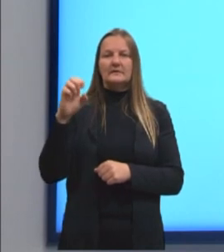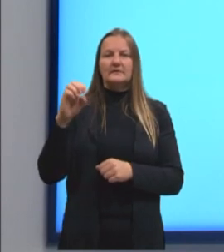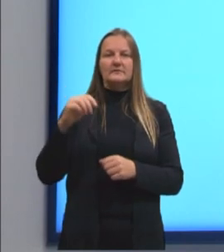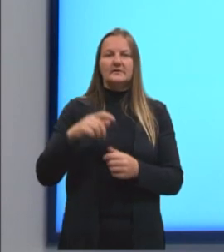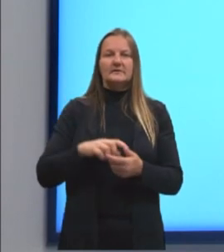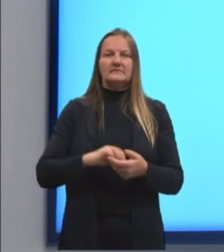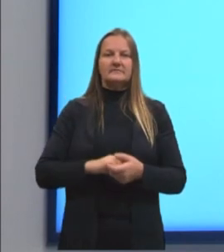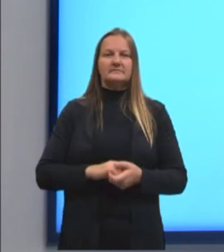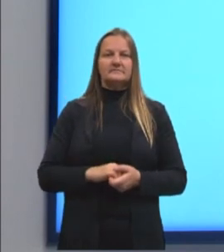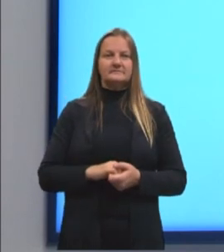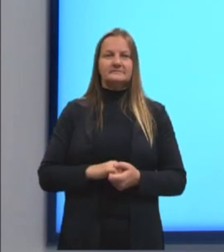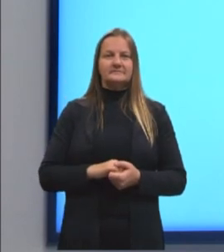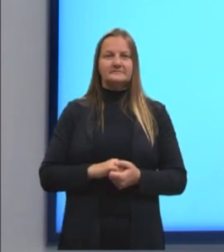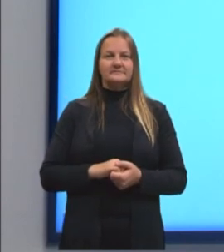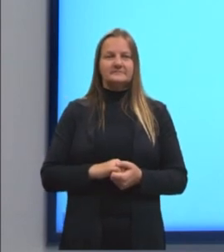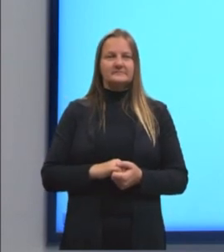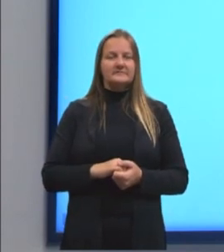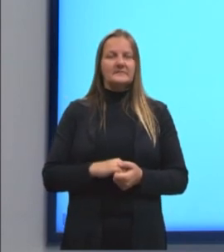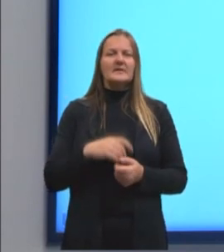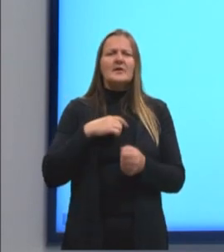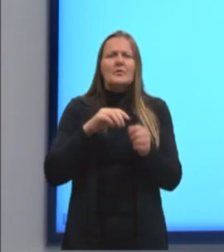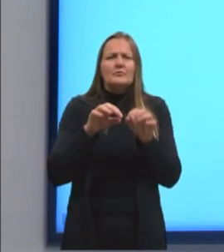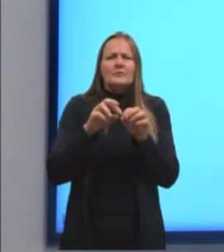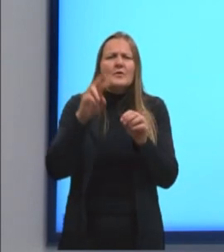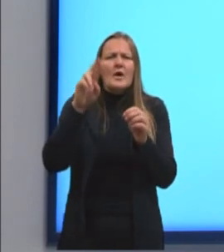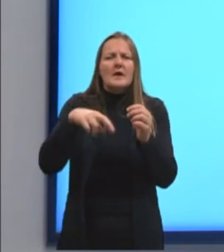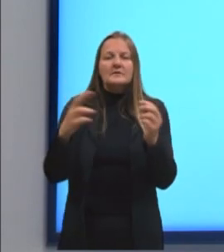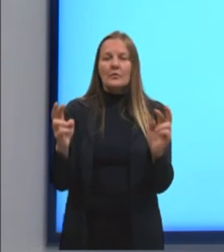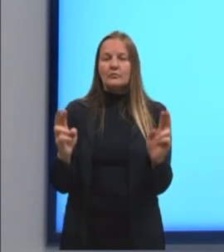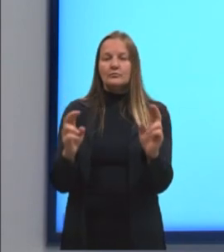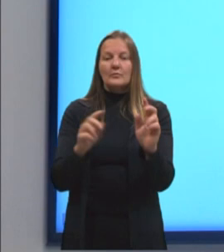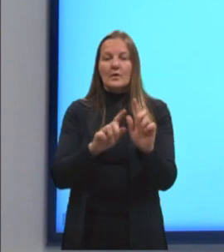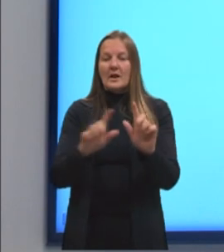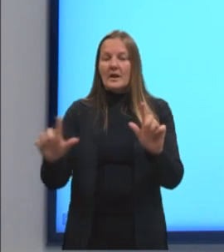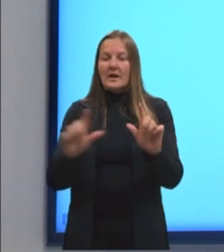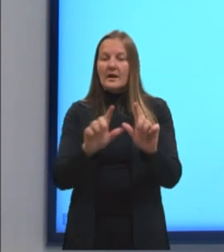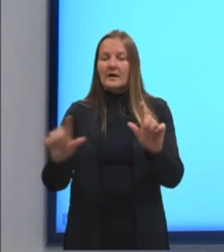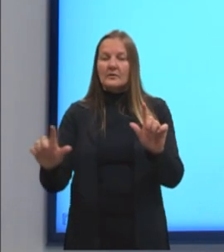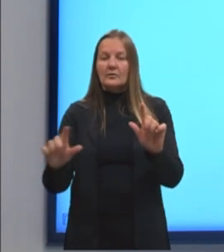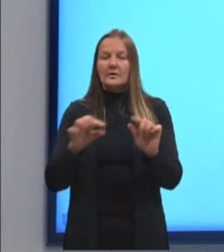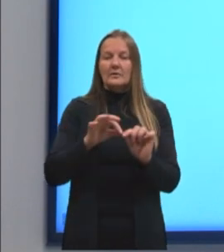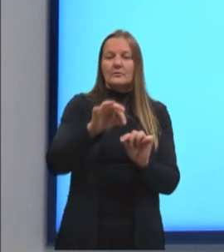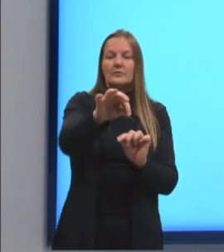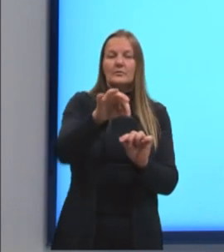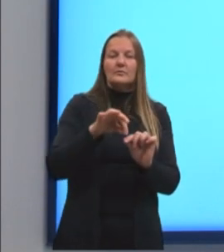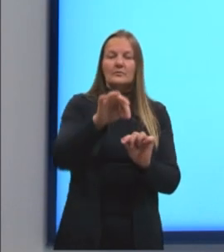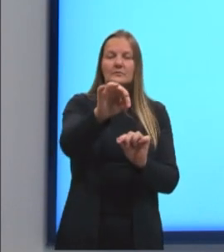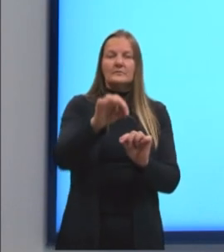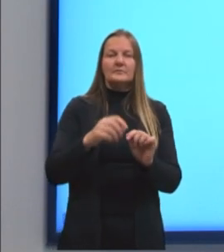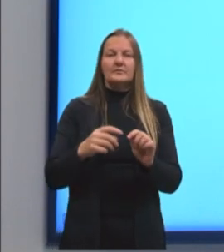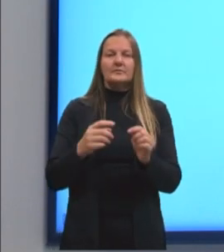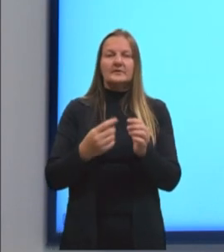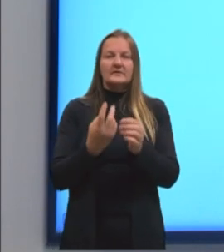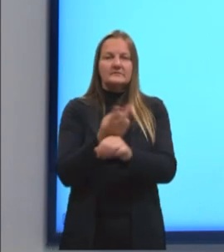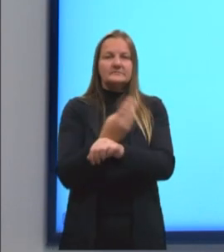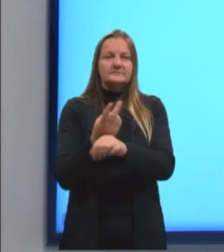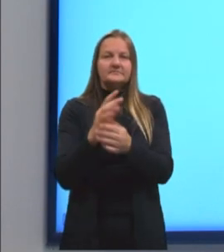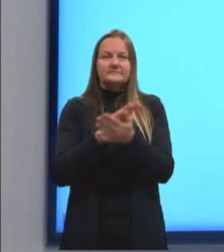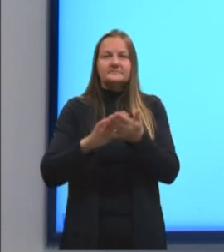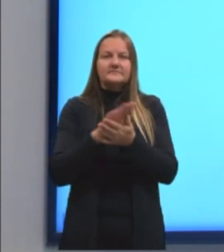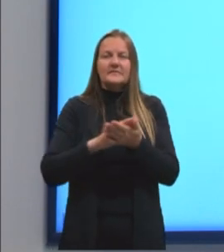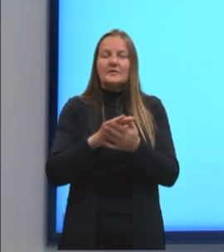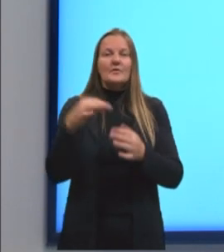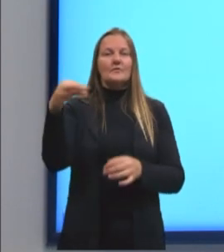técnico precisa saber a razão entre as medidas da largura e do comprimento, respectivamente, dessa nova